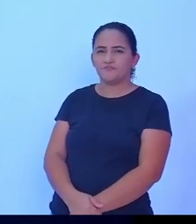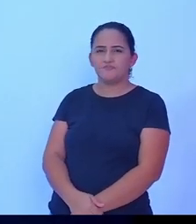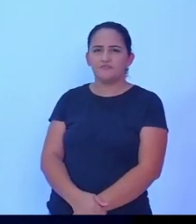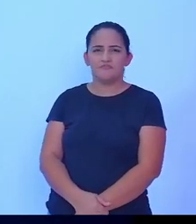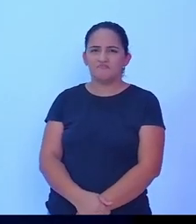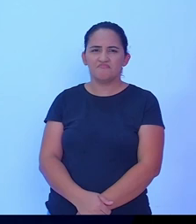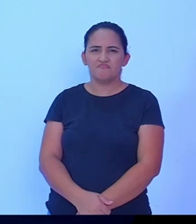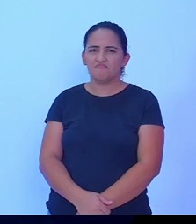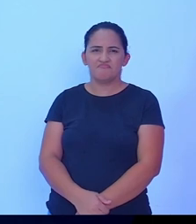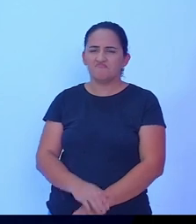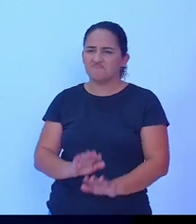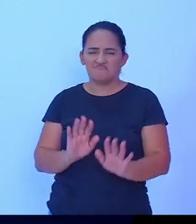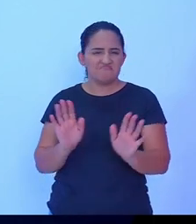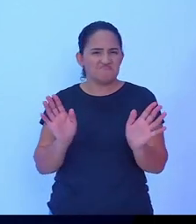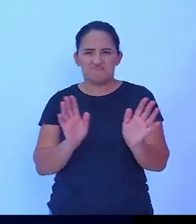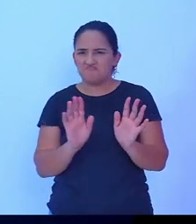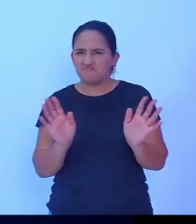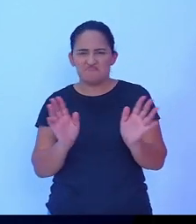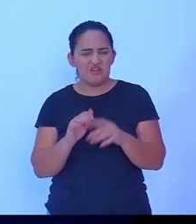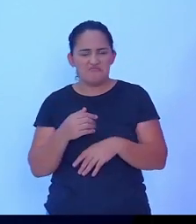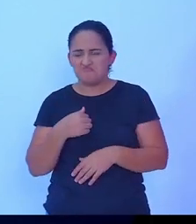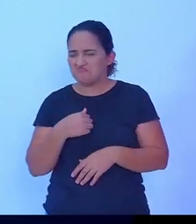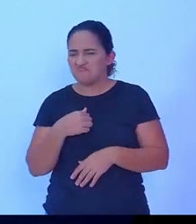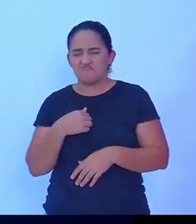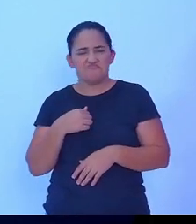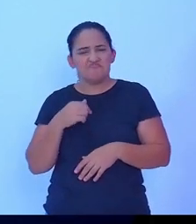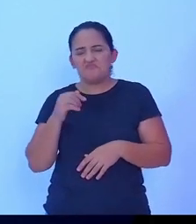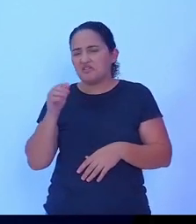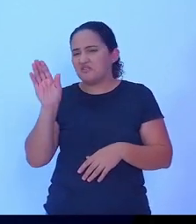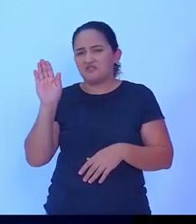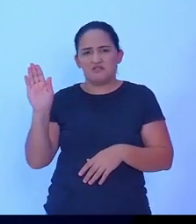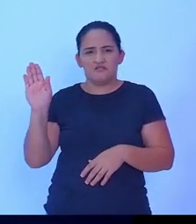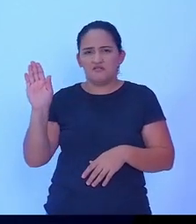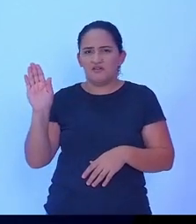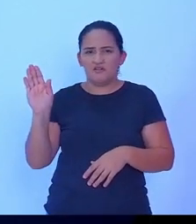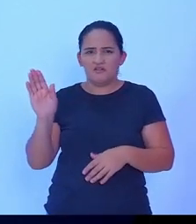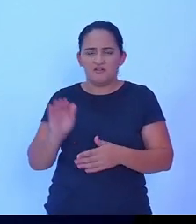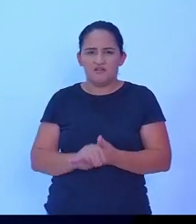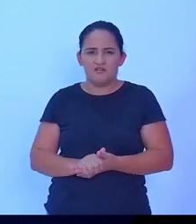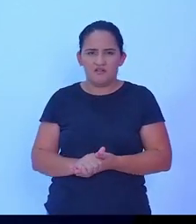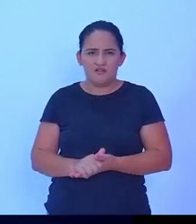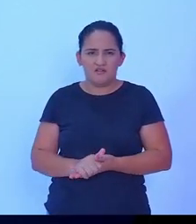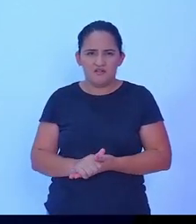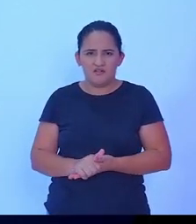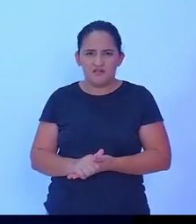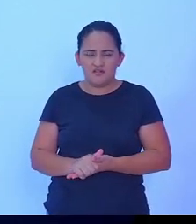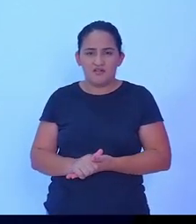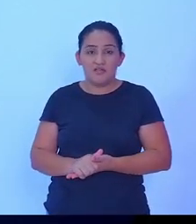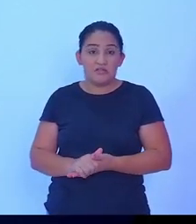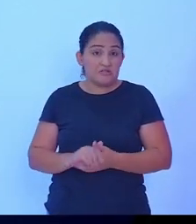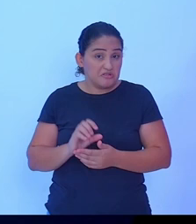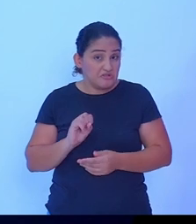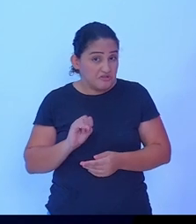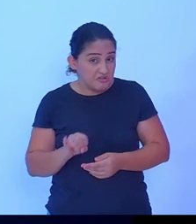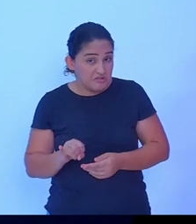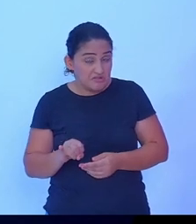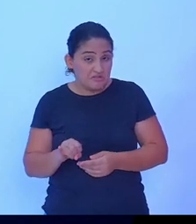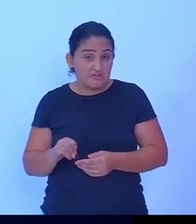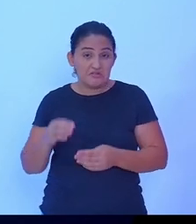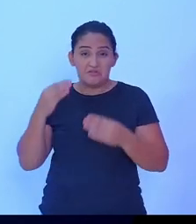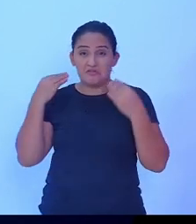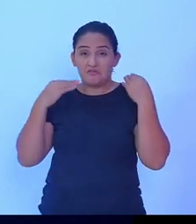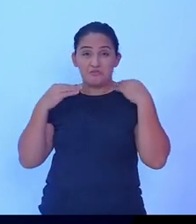pretendo ser candidato. se minha candidata que é